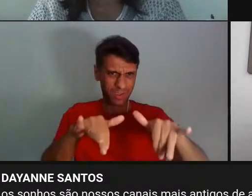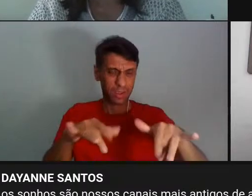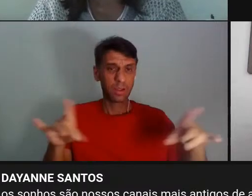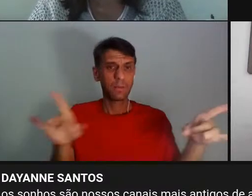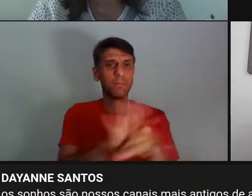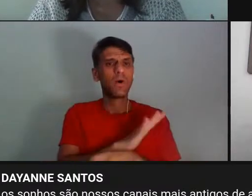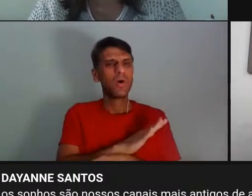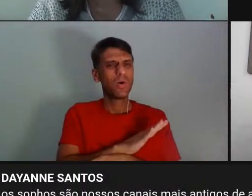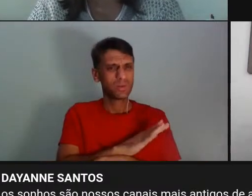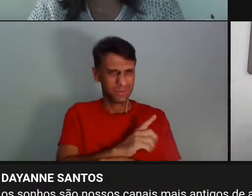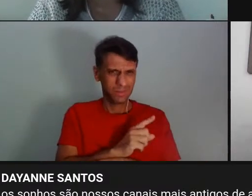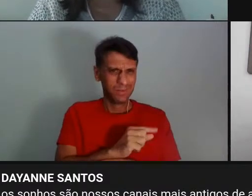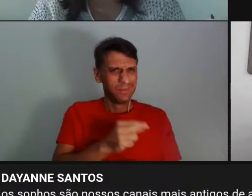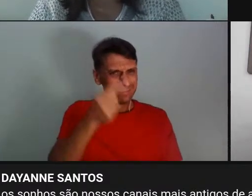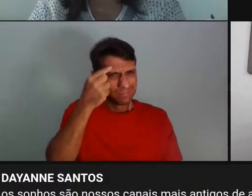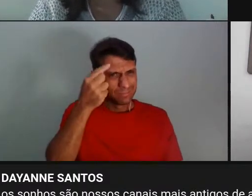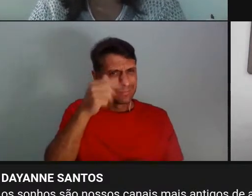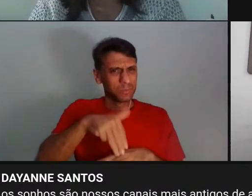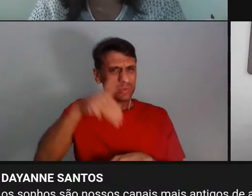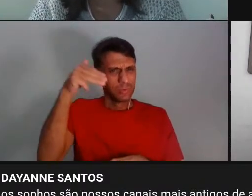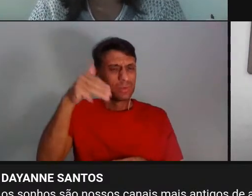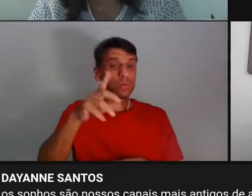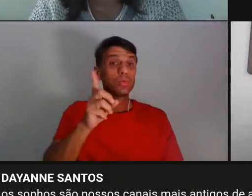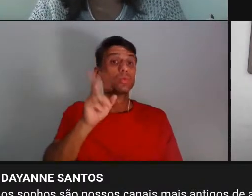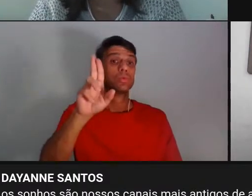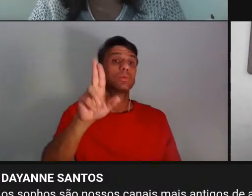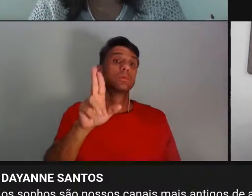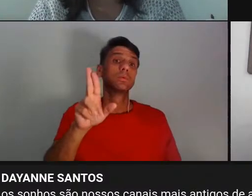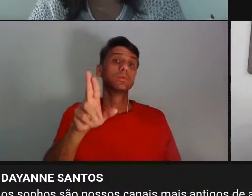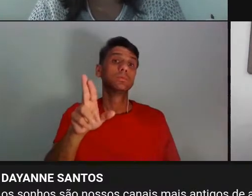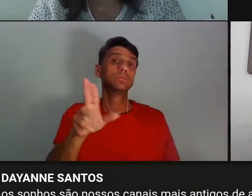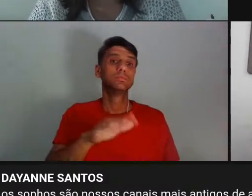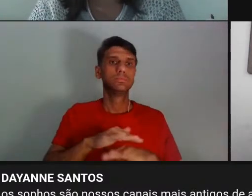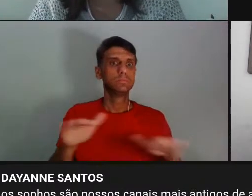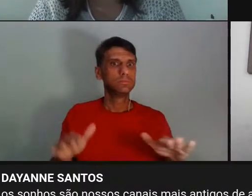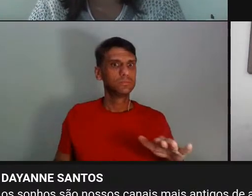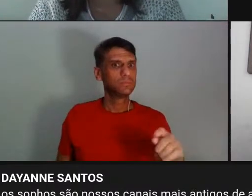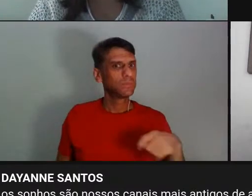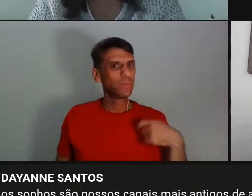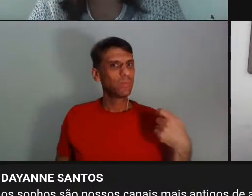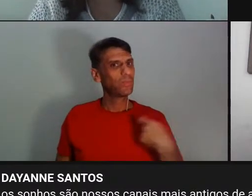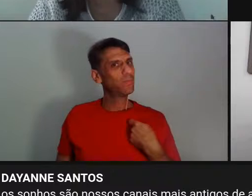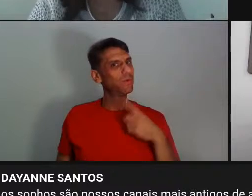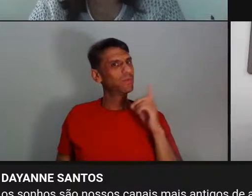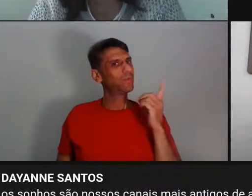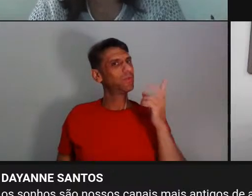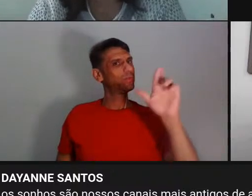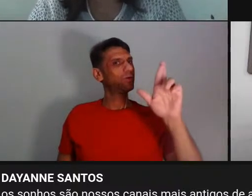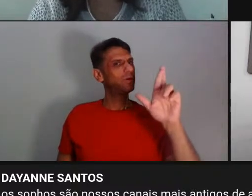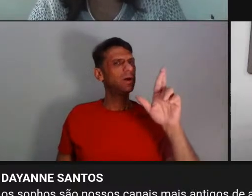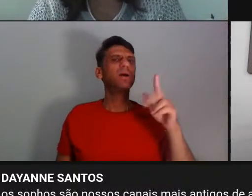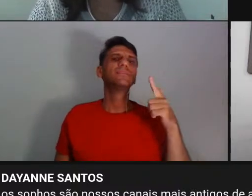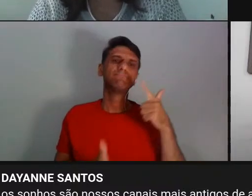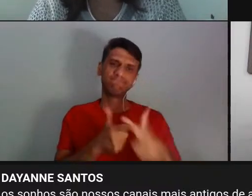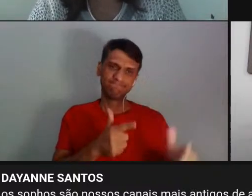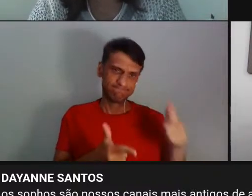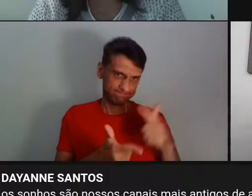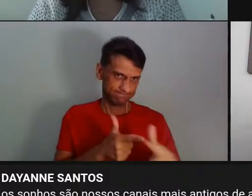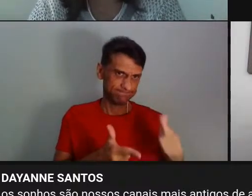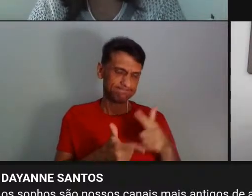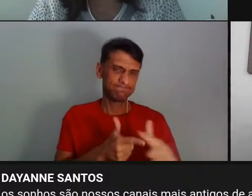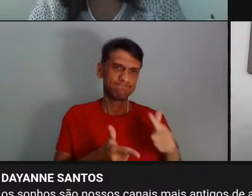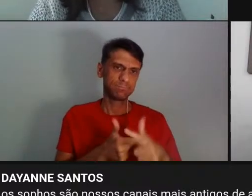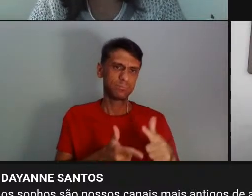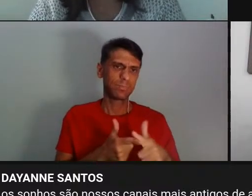graduação, terminou o mestrado e terminou o doutorado e aí você acha realmente que um doutor, né? Esse é o problema. Você